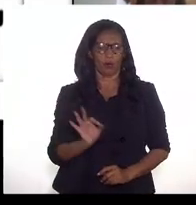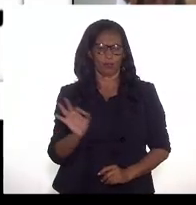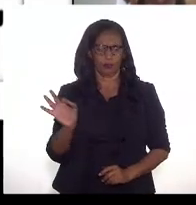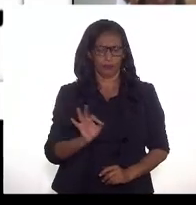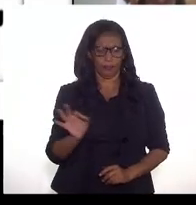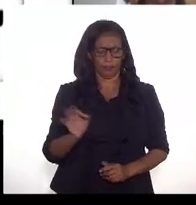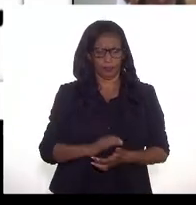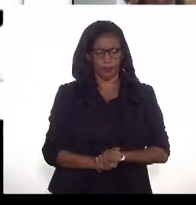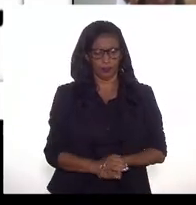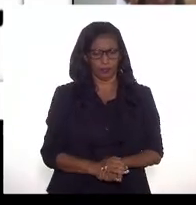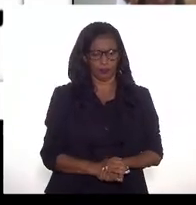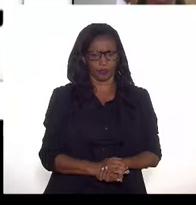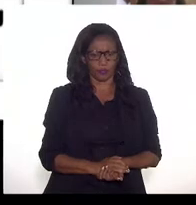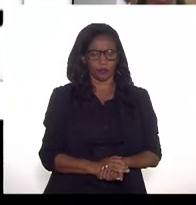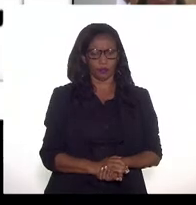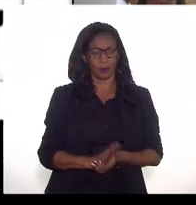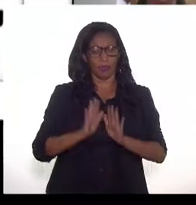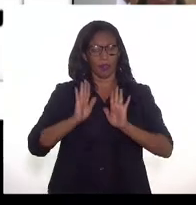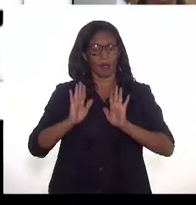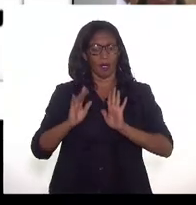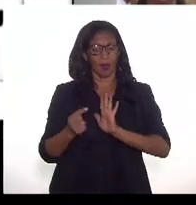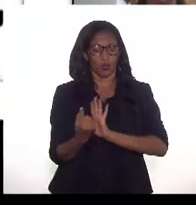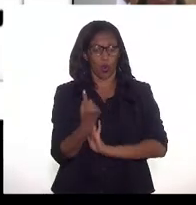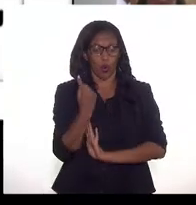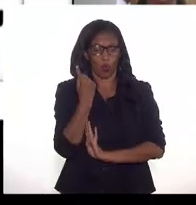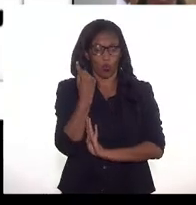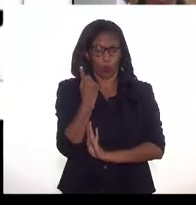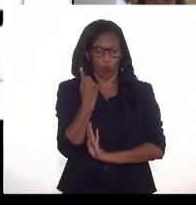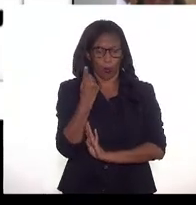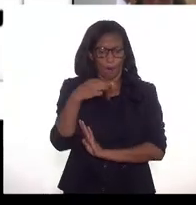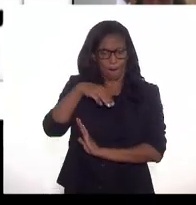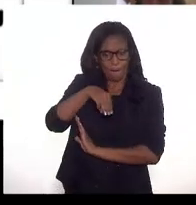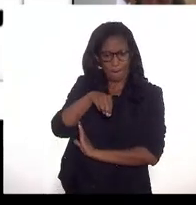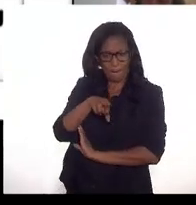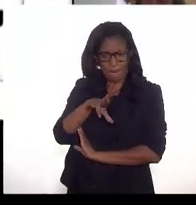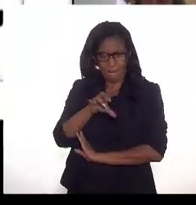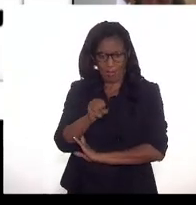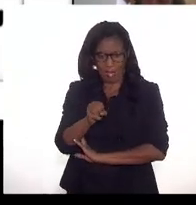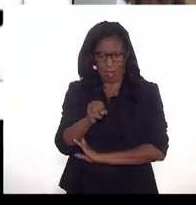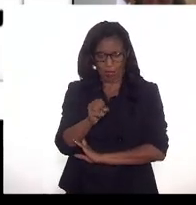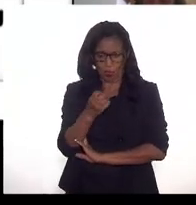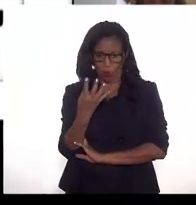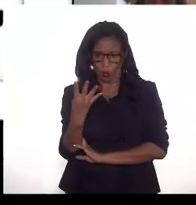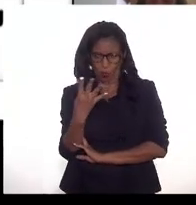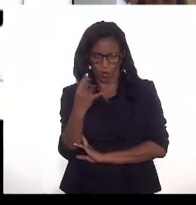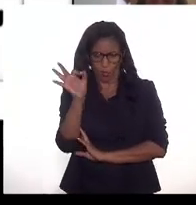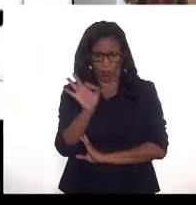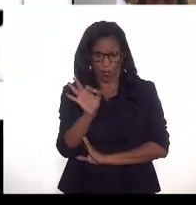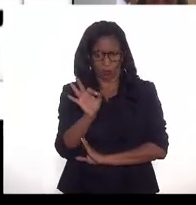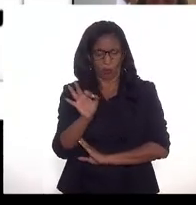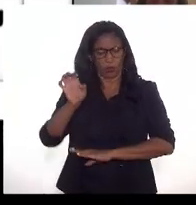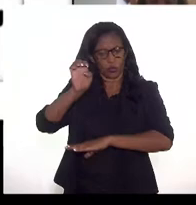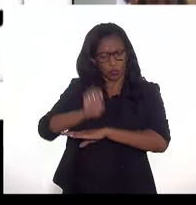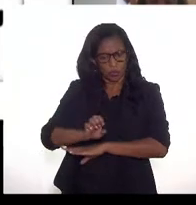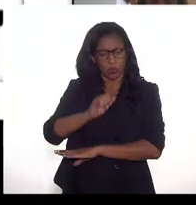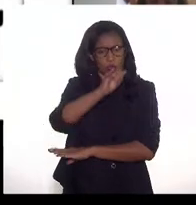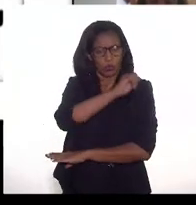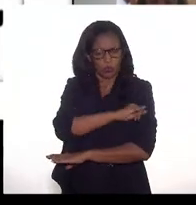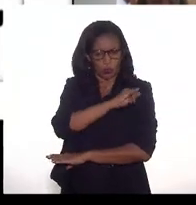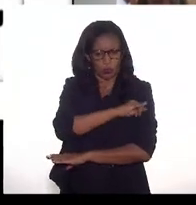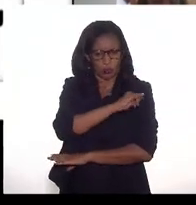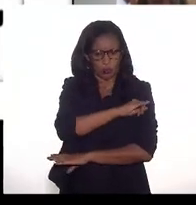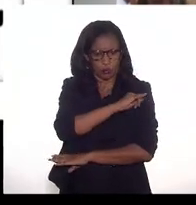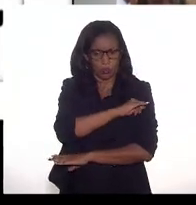40%, exceto Mero, todas as unidades em produção no estado do Rio, possuem jazidas que